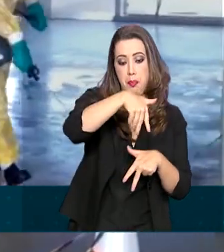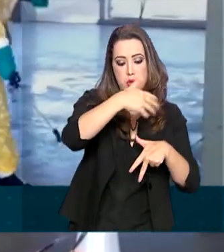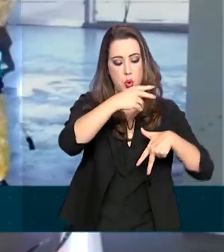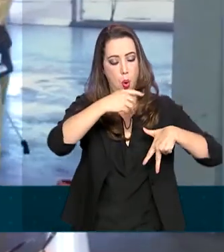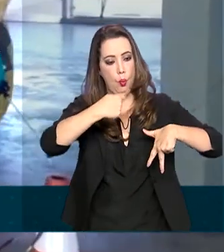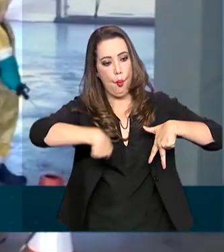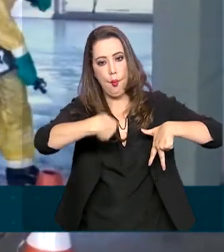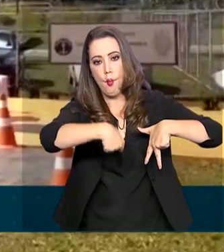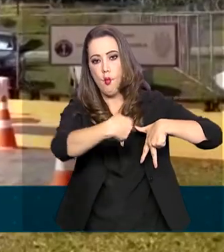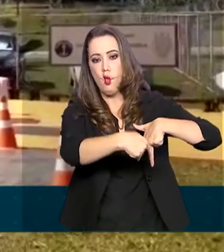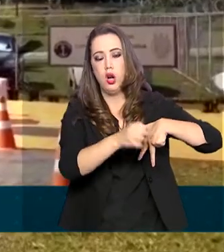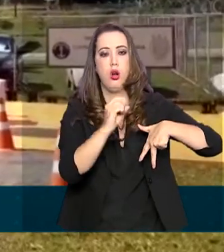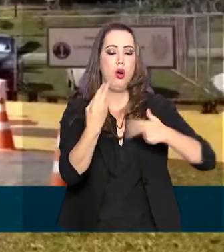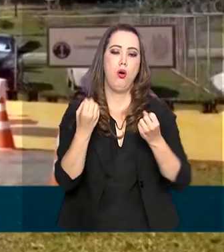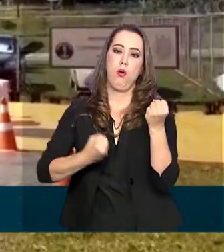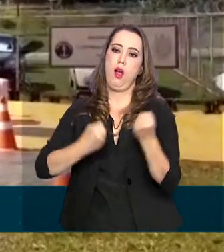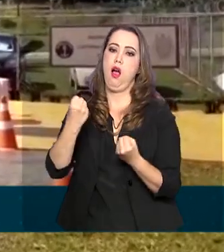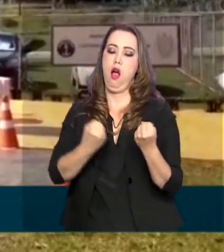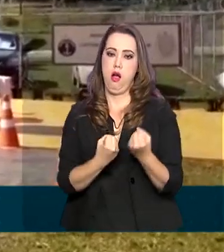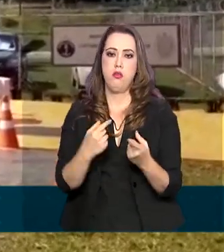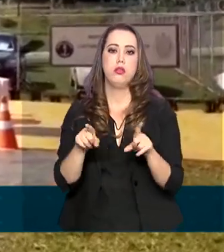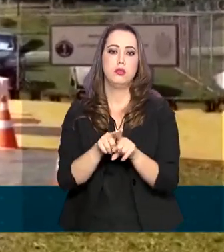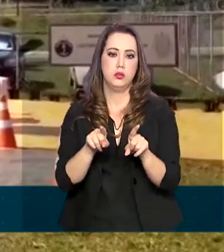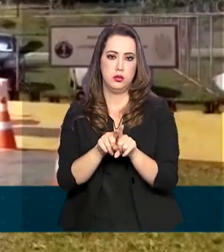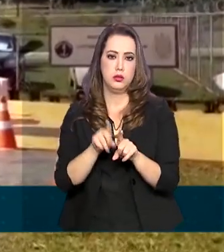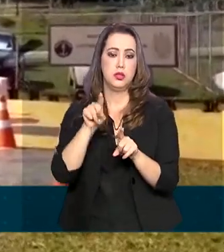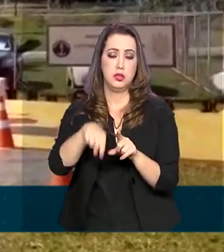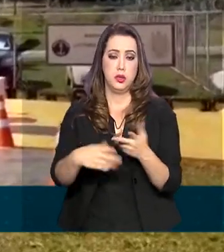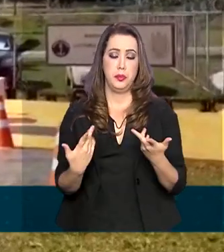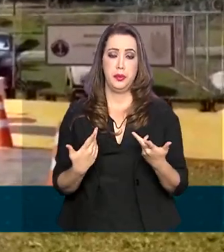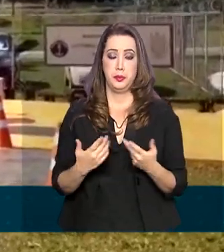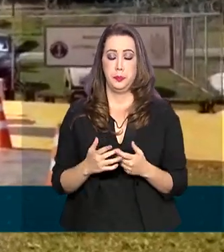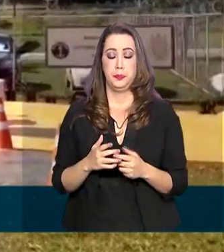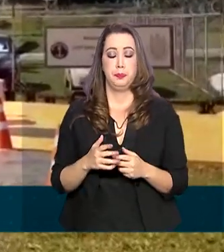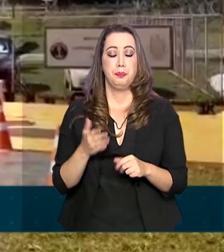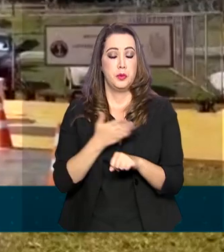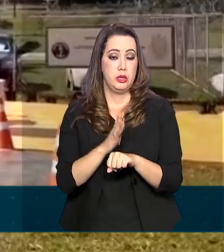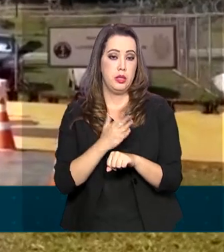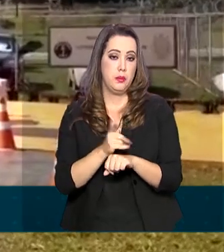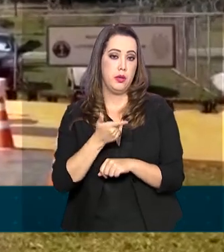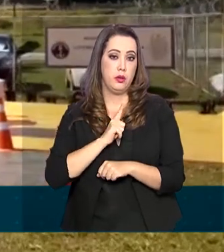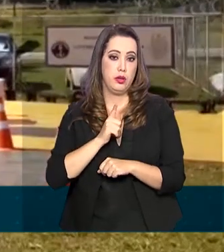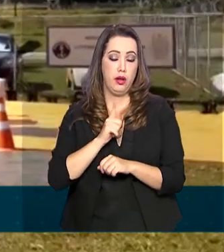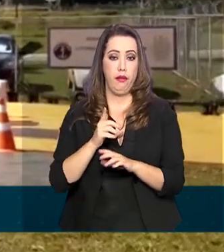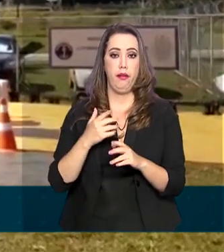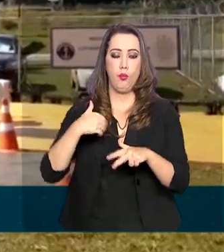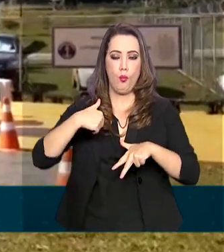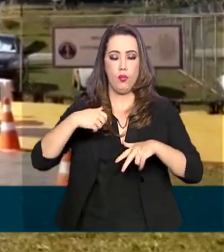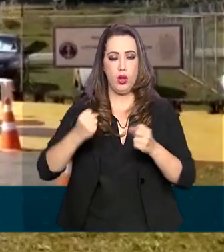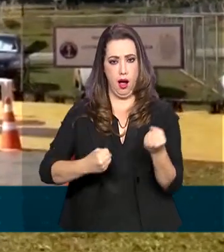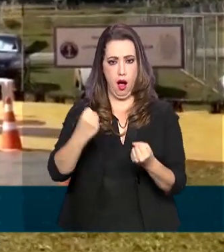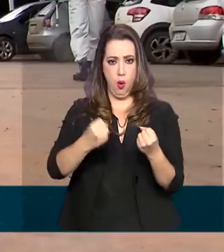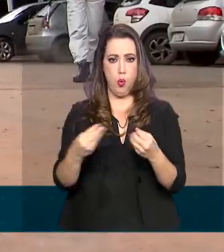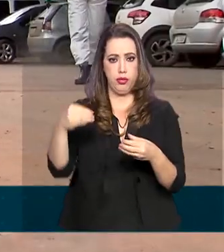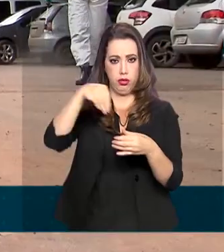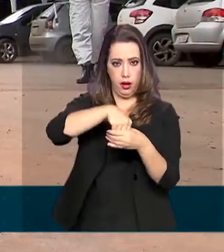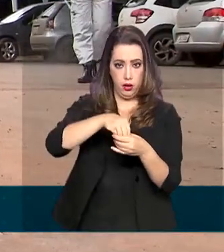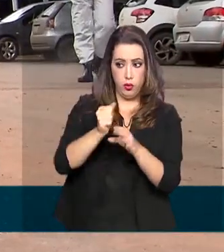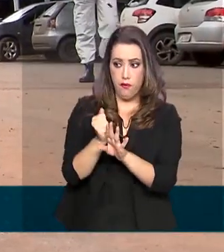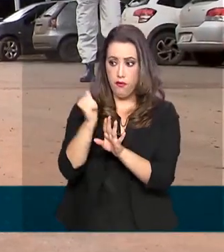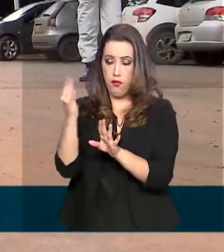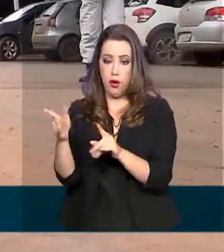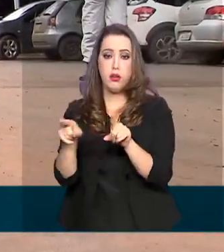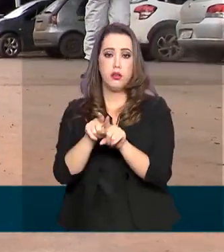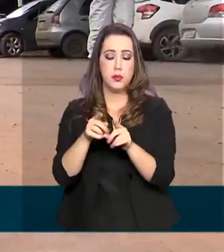descontaminação de viaturas. serão capacitadas a descontaminar as viaturas, tanto na parte externa quanto na parte interna. Aqui em